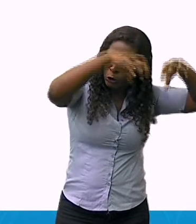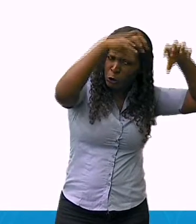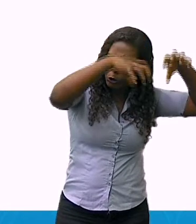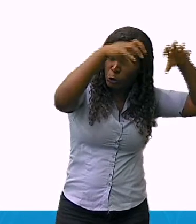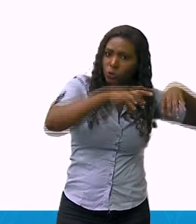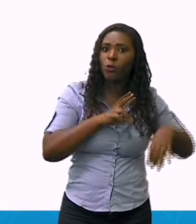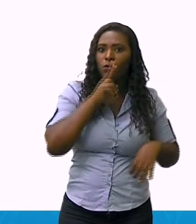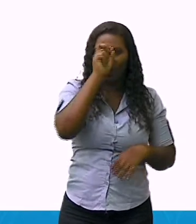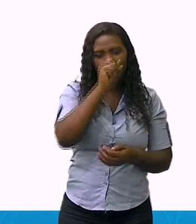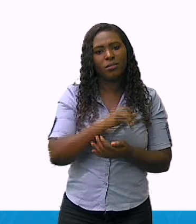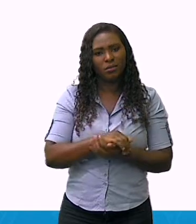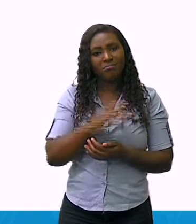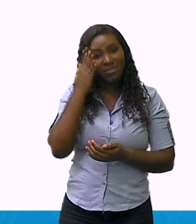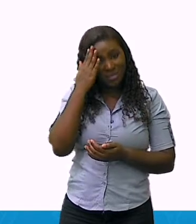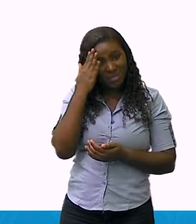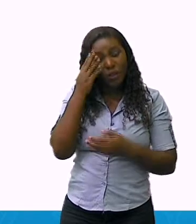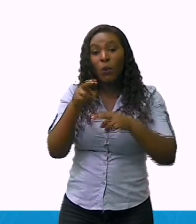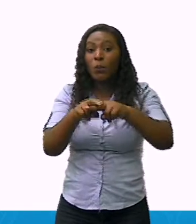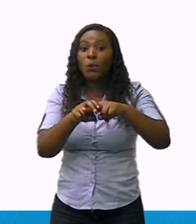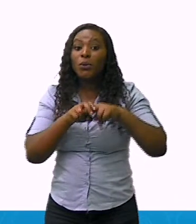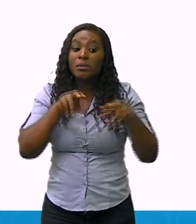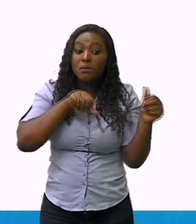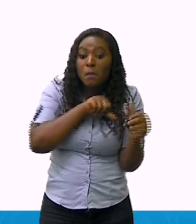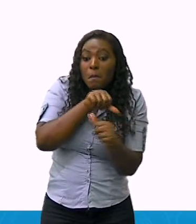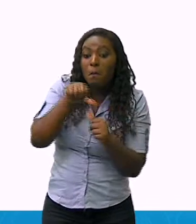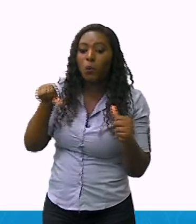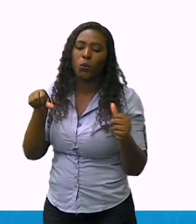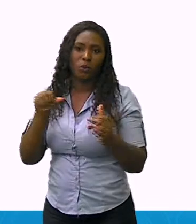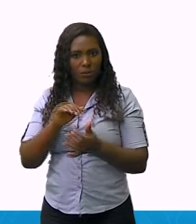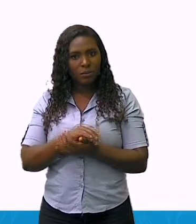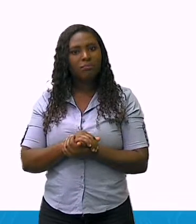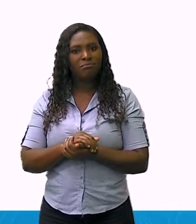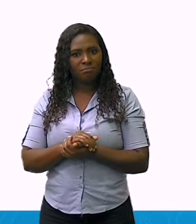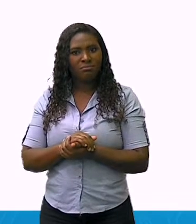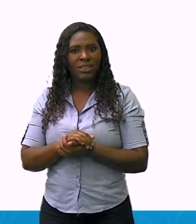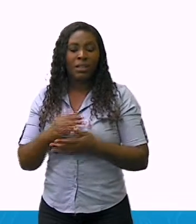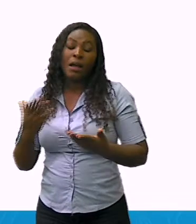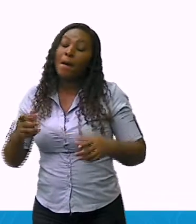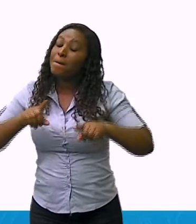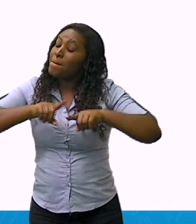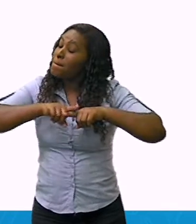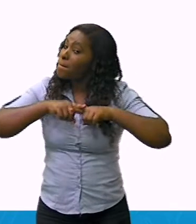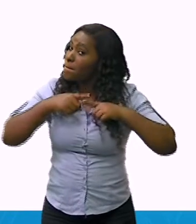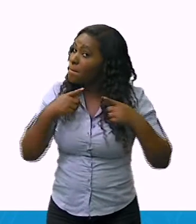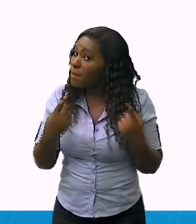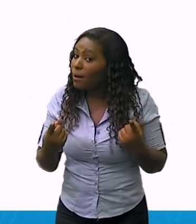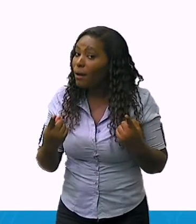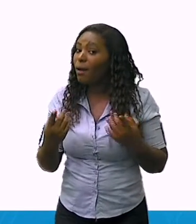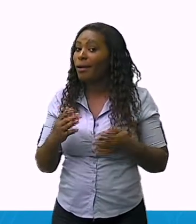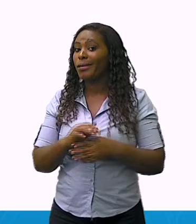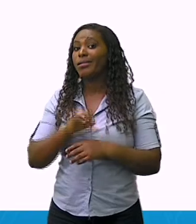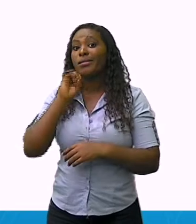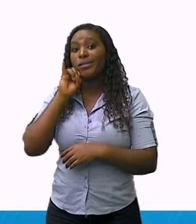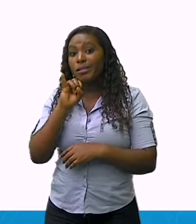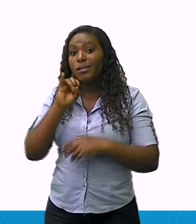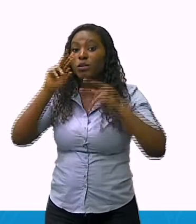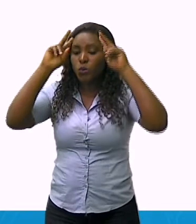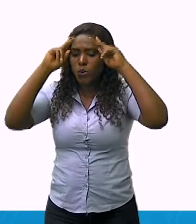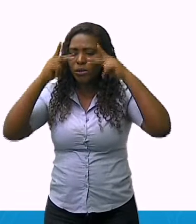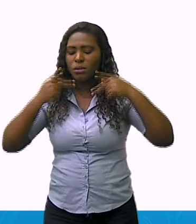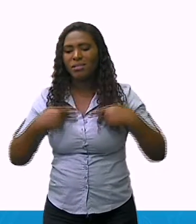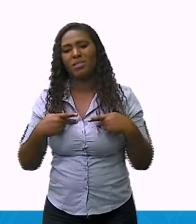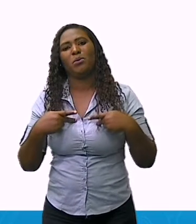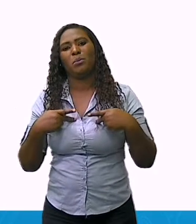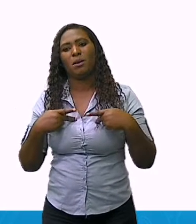recebem as modificações provocadas pelos seres humanos, daí vamos chamar de paisagem